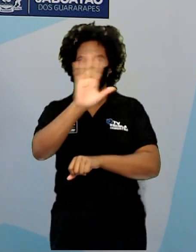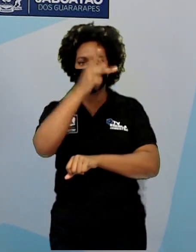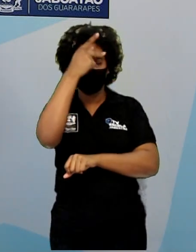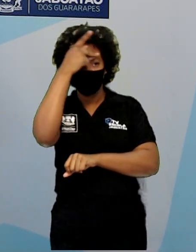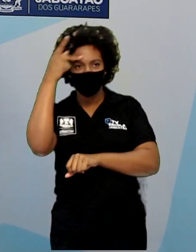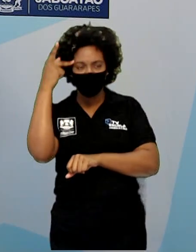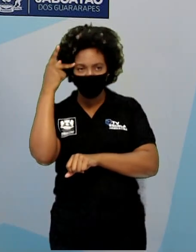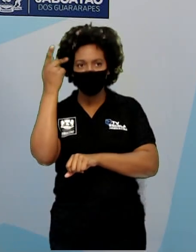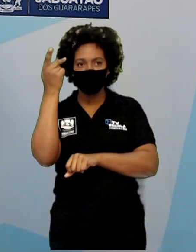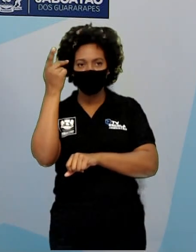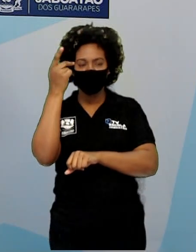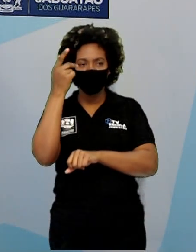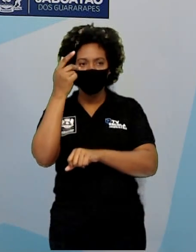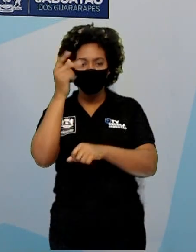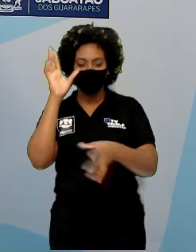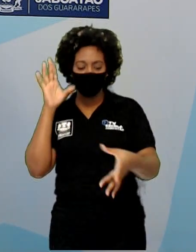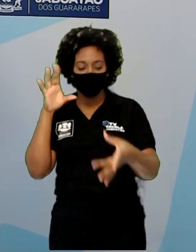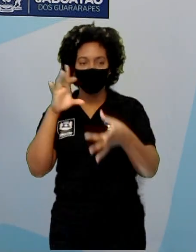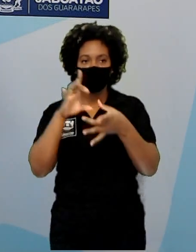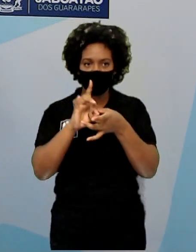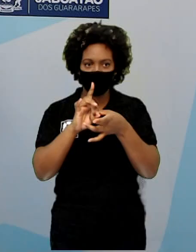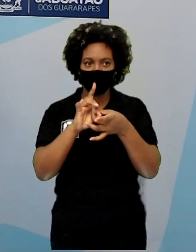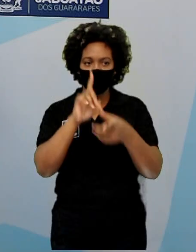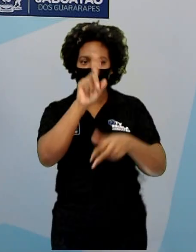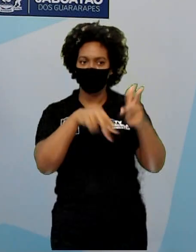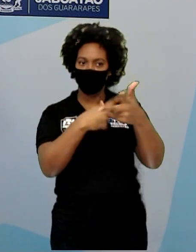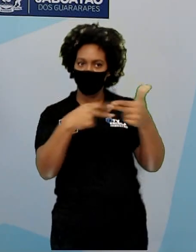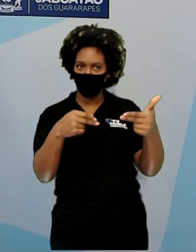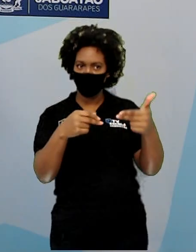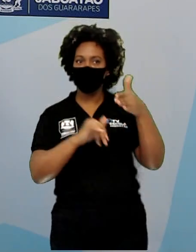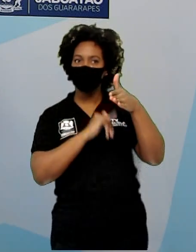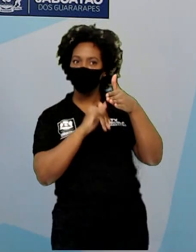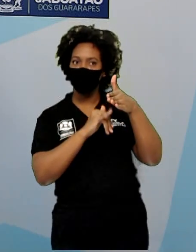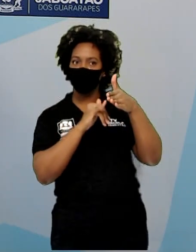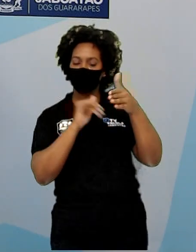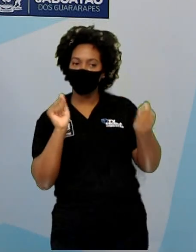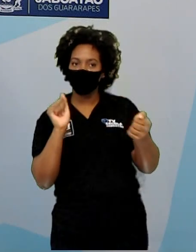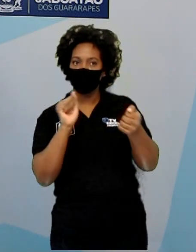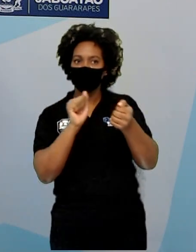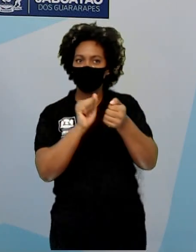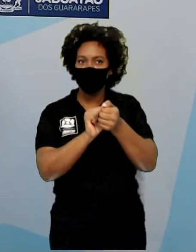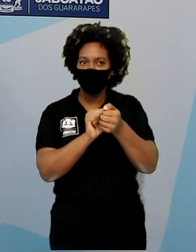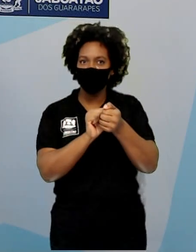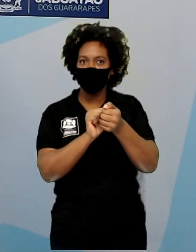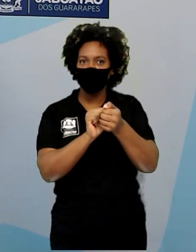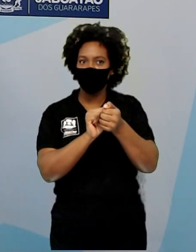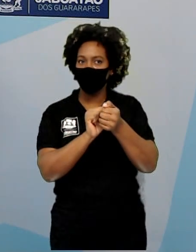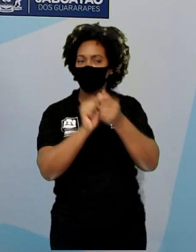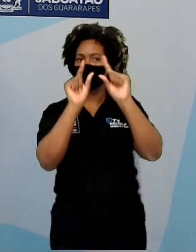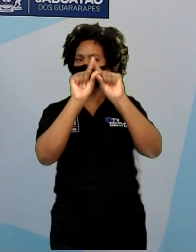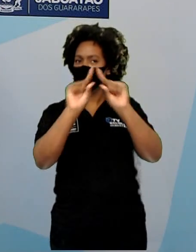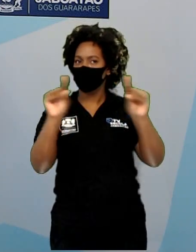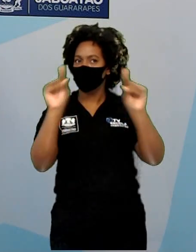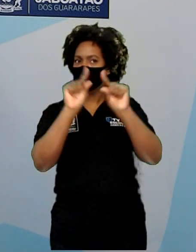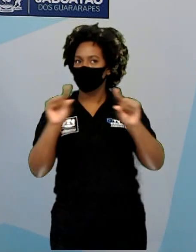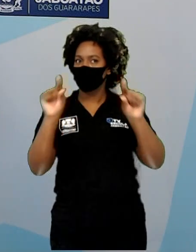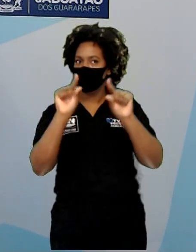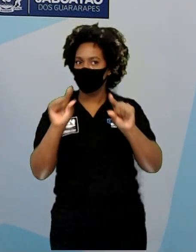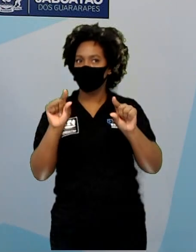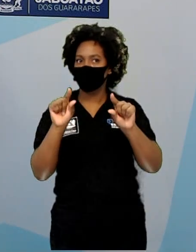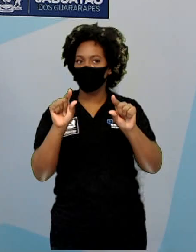e associe os produtos que aquela empresa faz com aquilo que ela está tentando passar